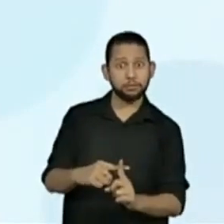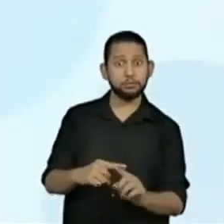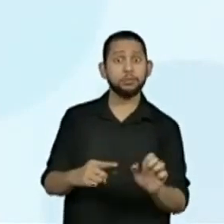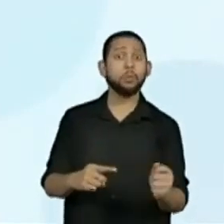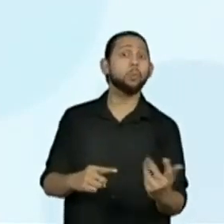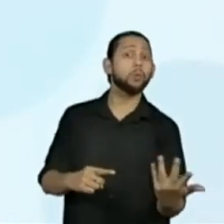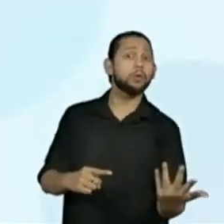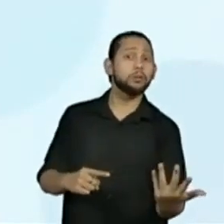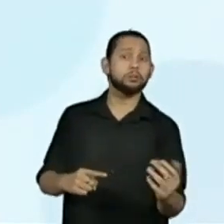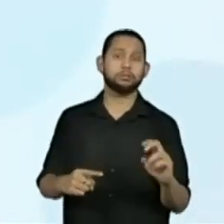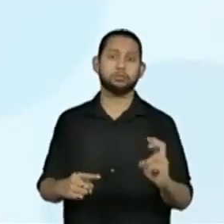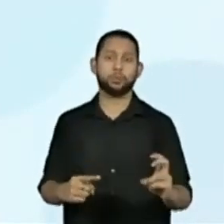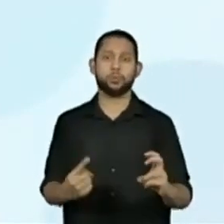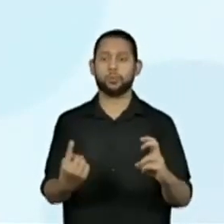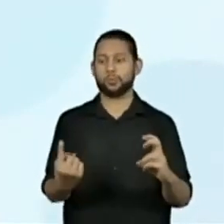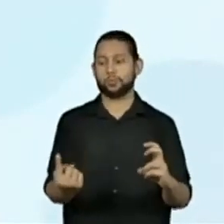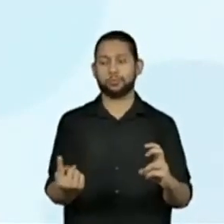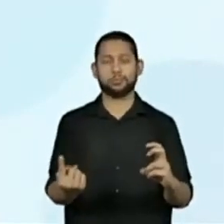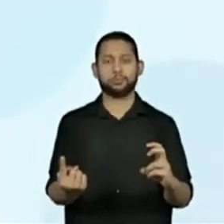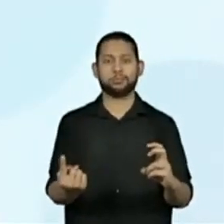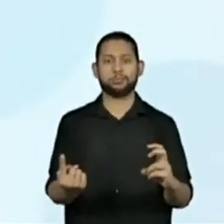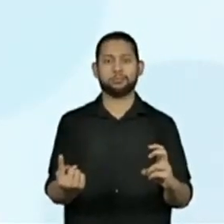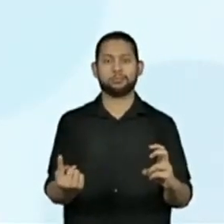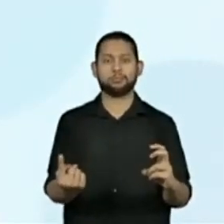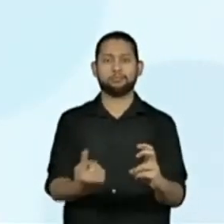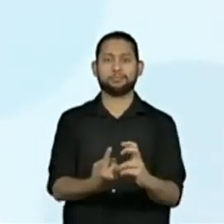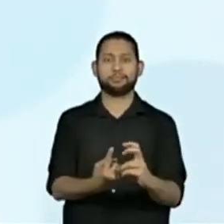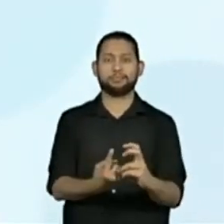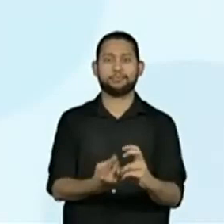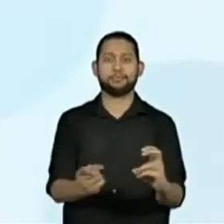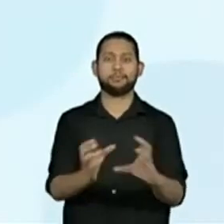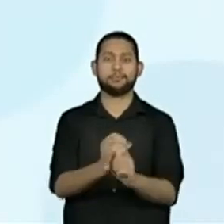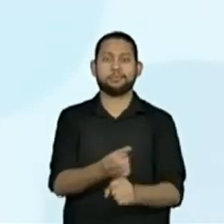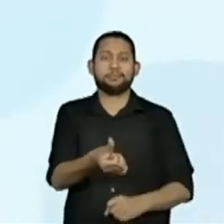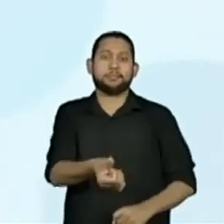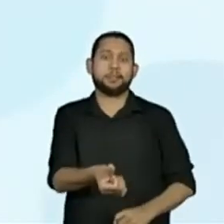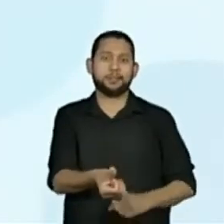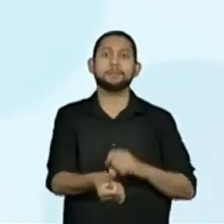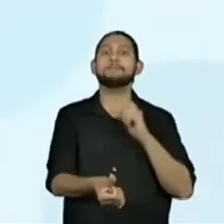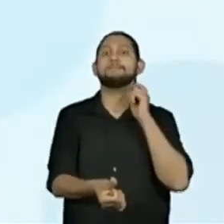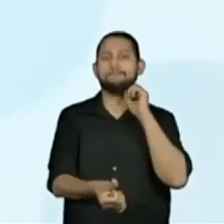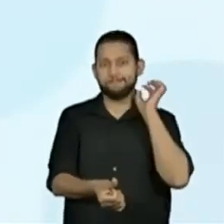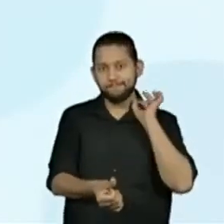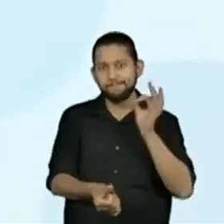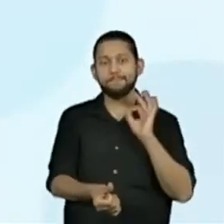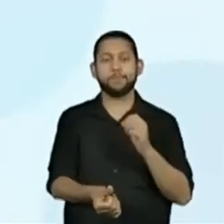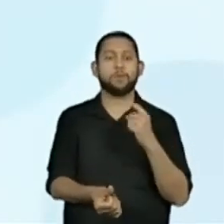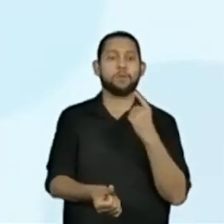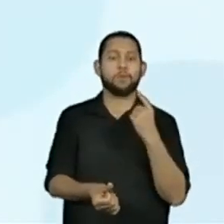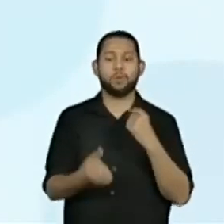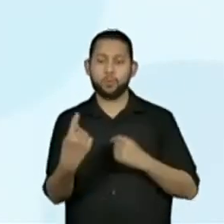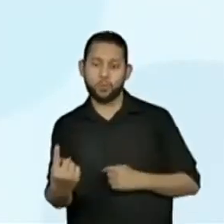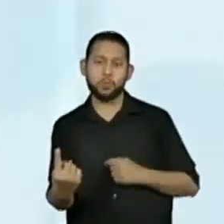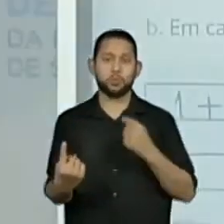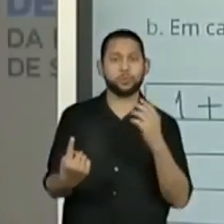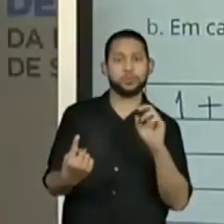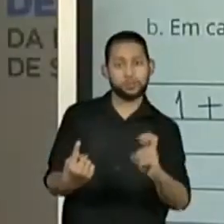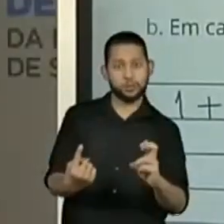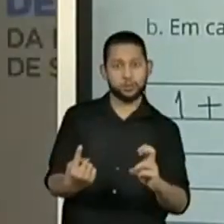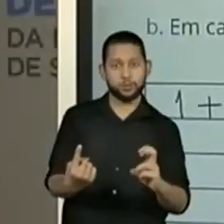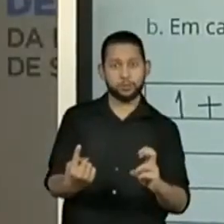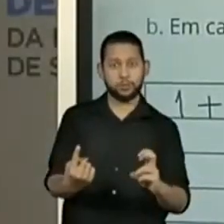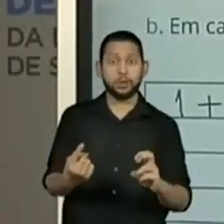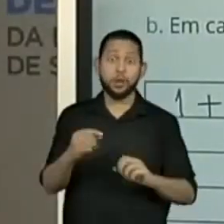5. Então, se o primeiro dado cair com a soma... Cair com o valor 1, o segundo